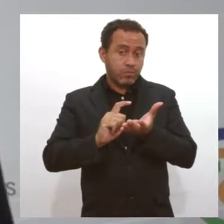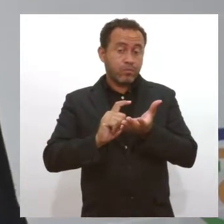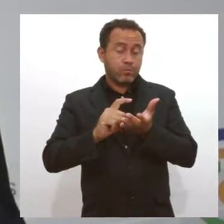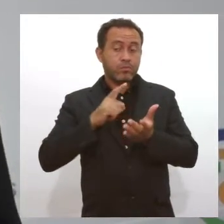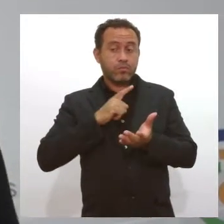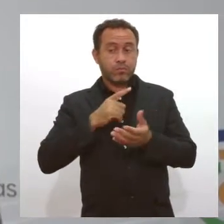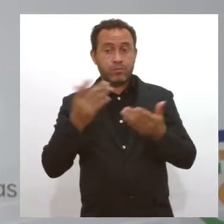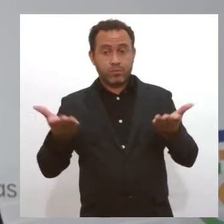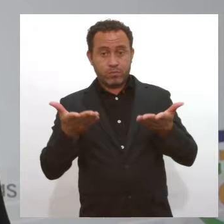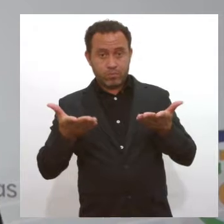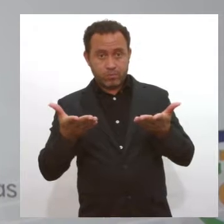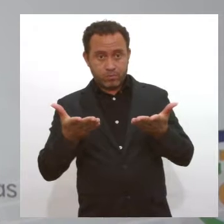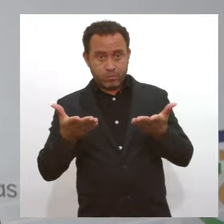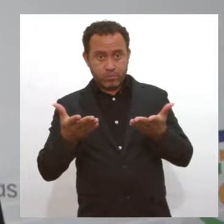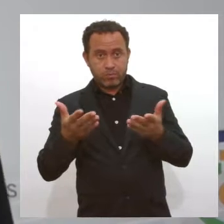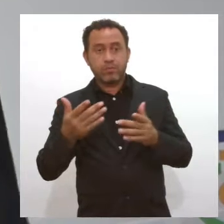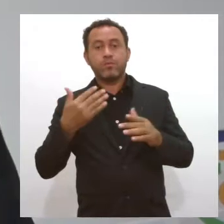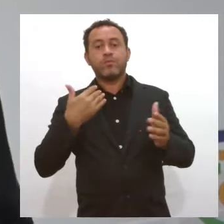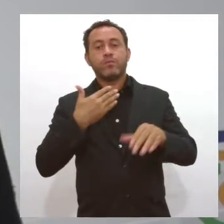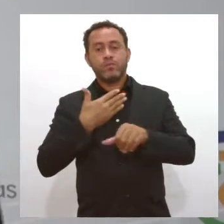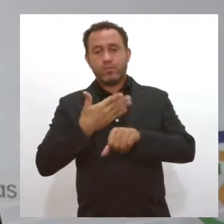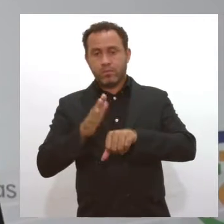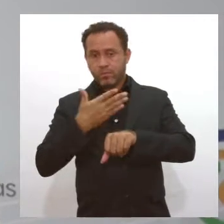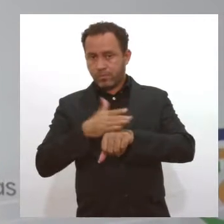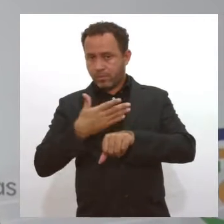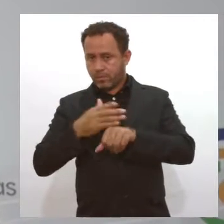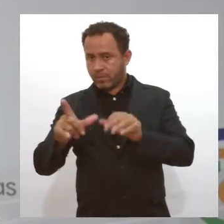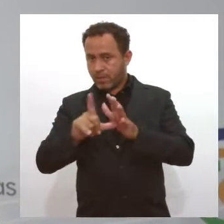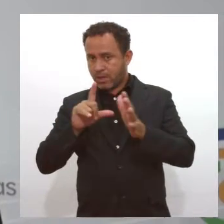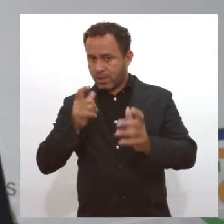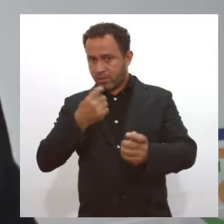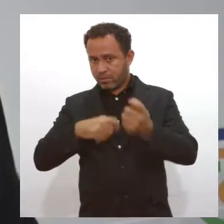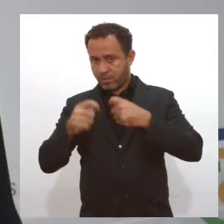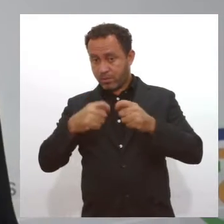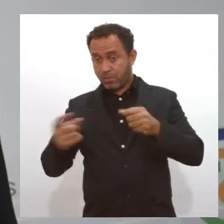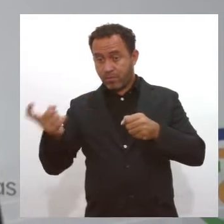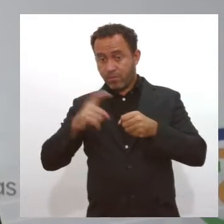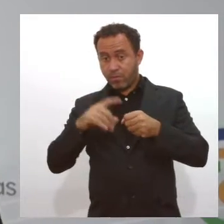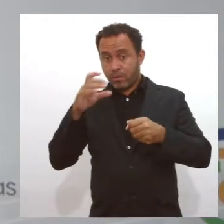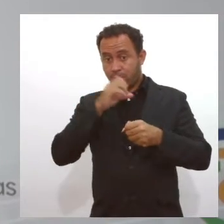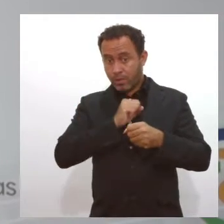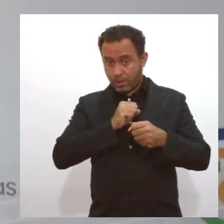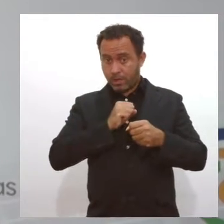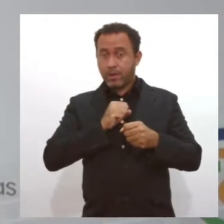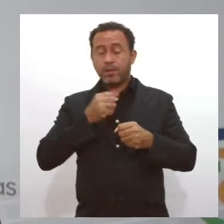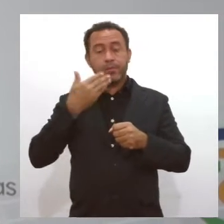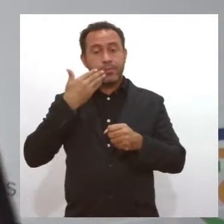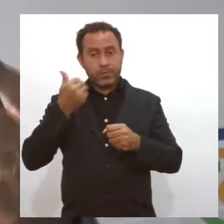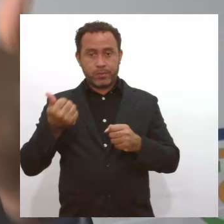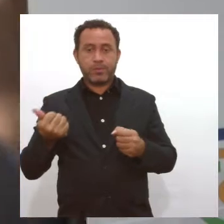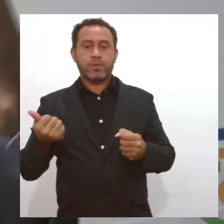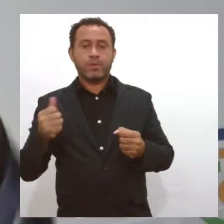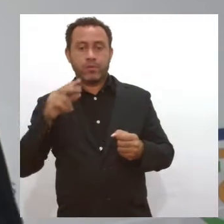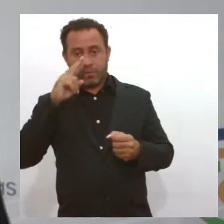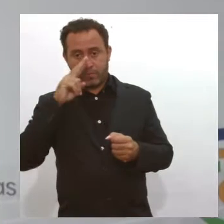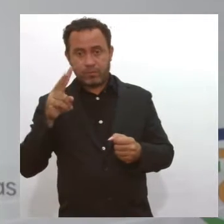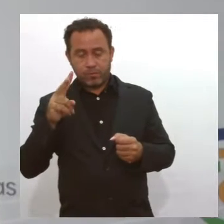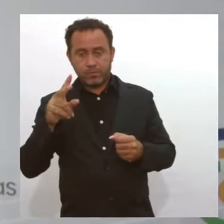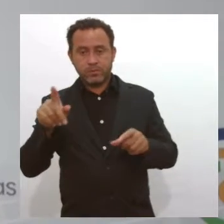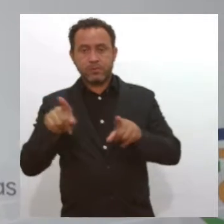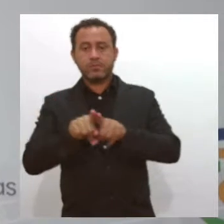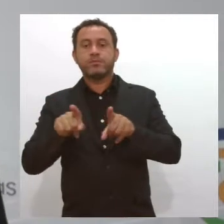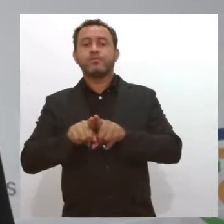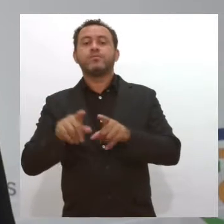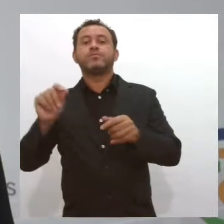concedidos. E aí a gente já tem que estar preparado para fazer com que a nossa economia volte a girar com muita força. Lógico, também